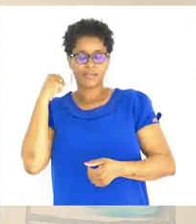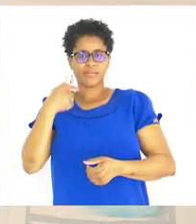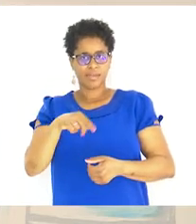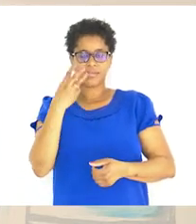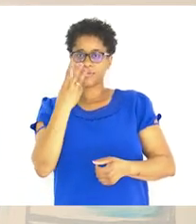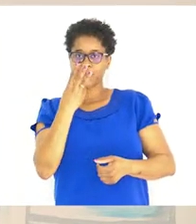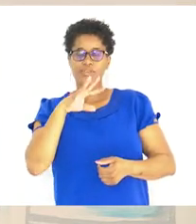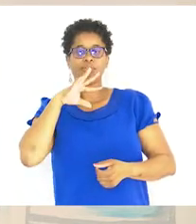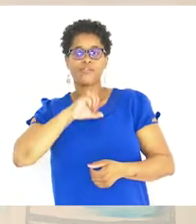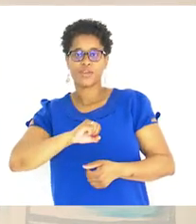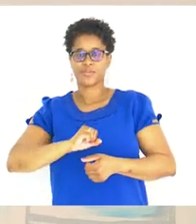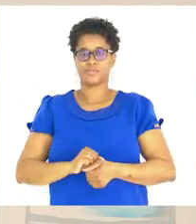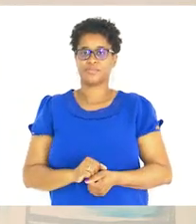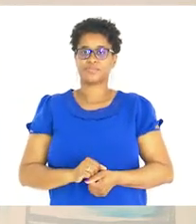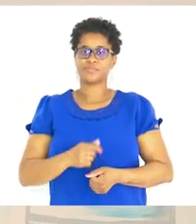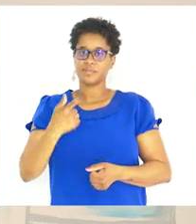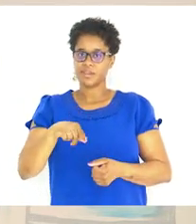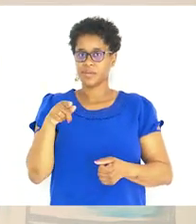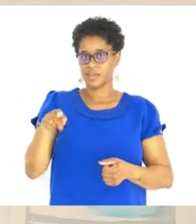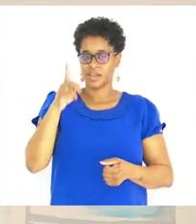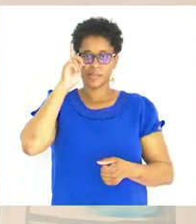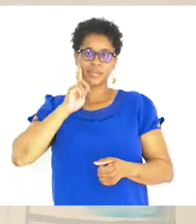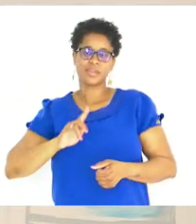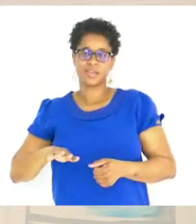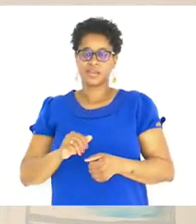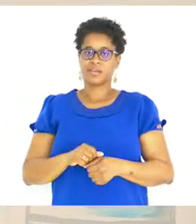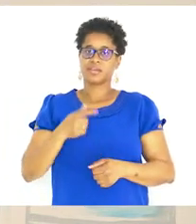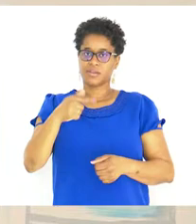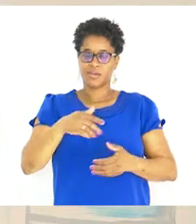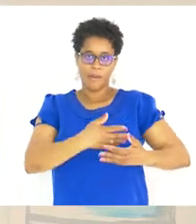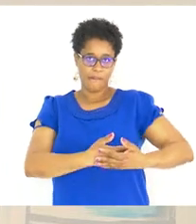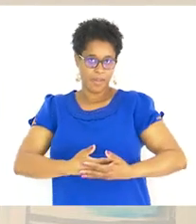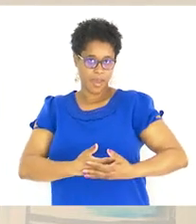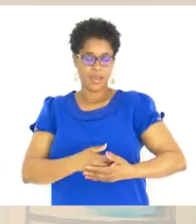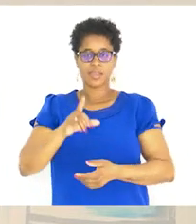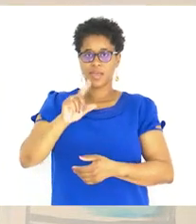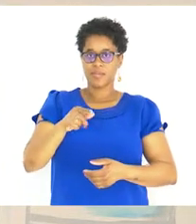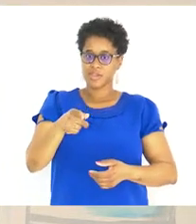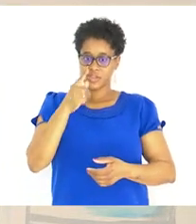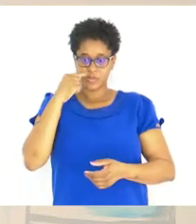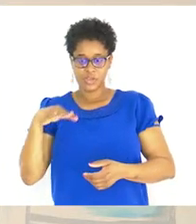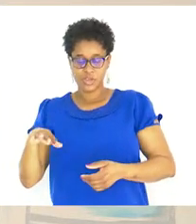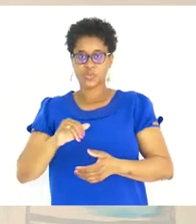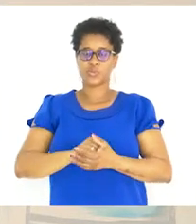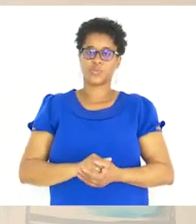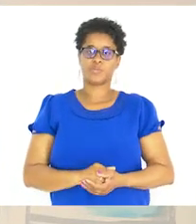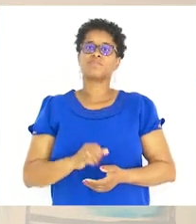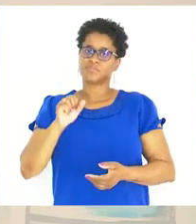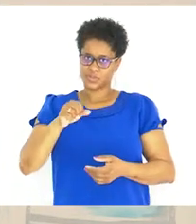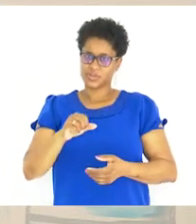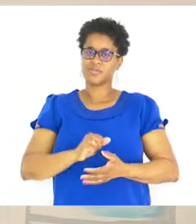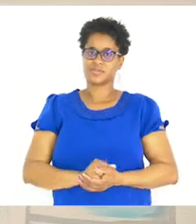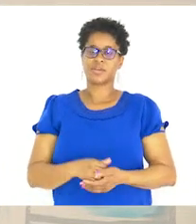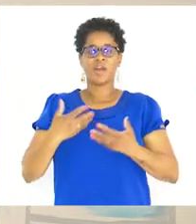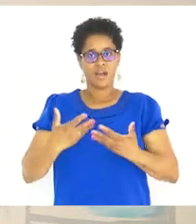Três filhos Portanto Temos aqui a menina Temos aqui o bebê E temos esse menino Sim?